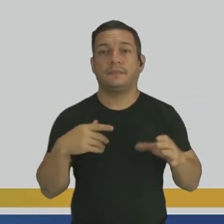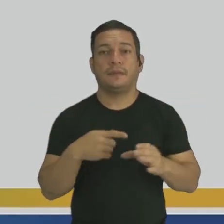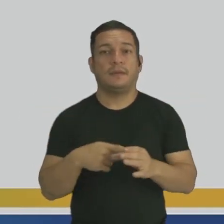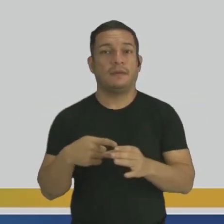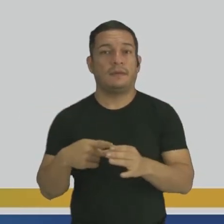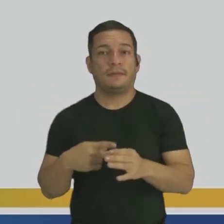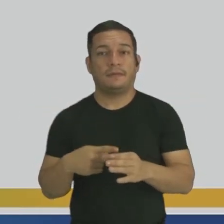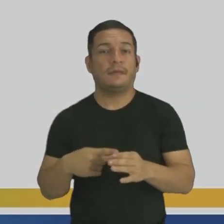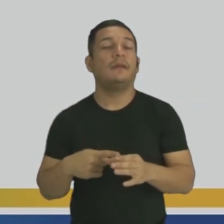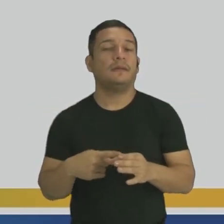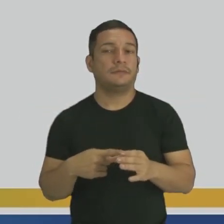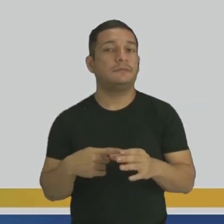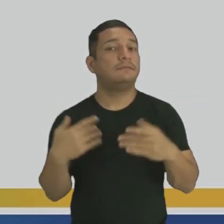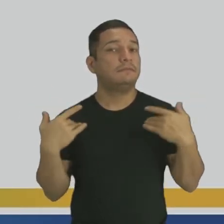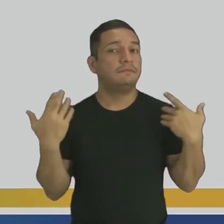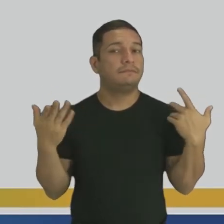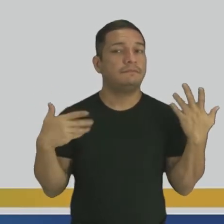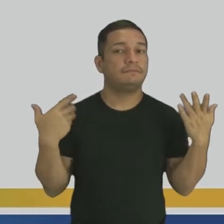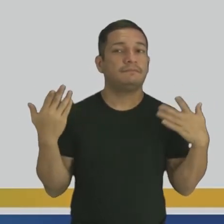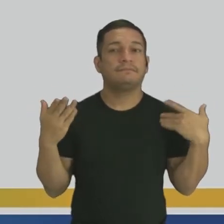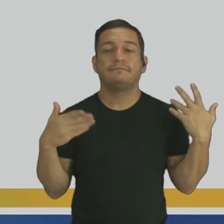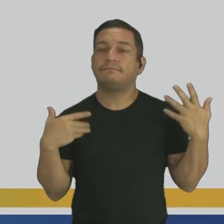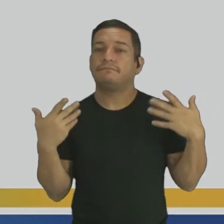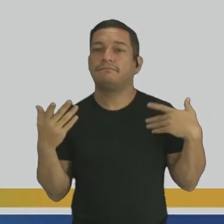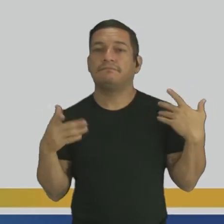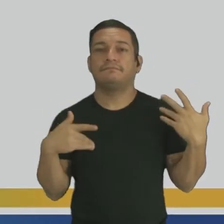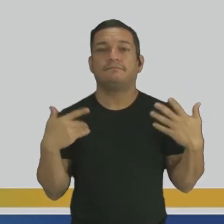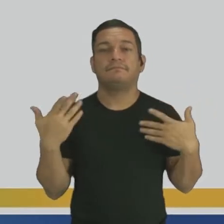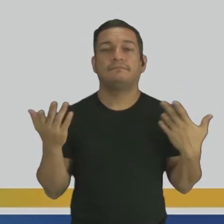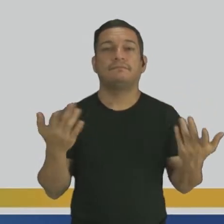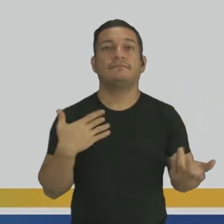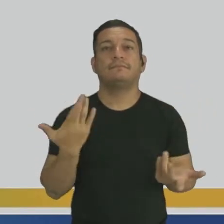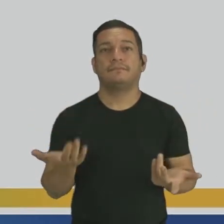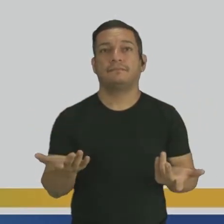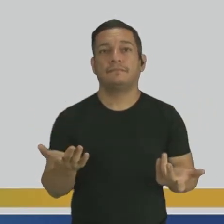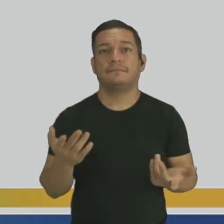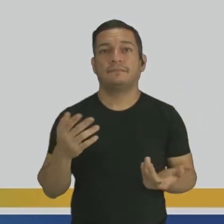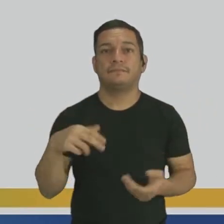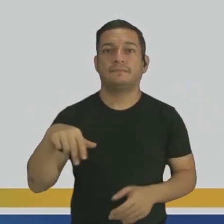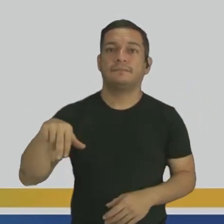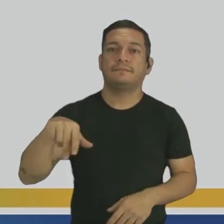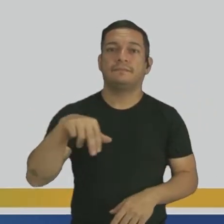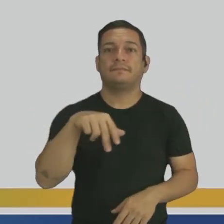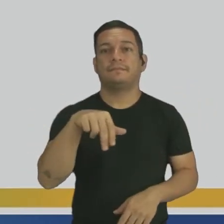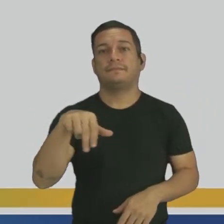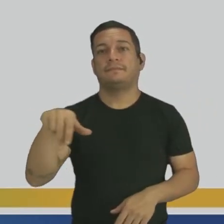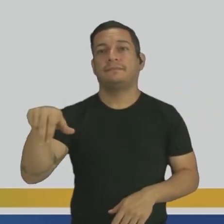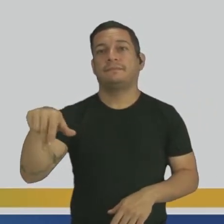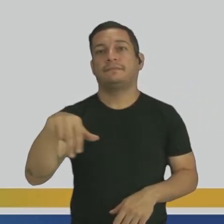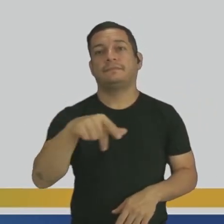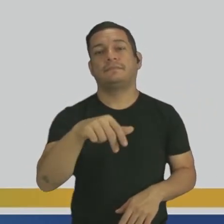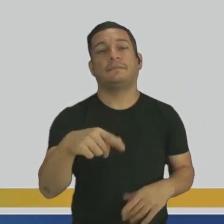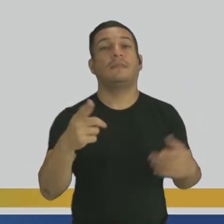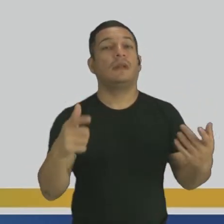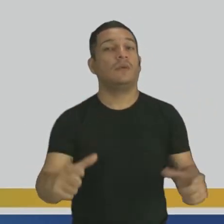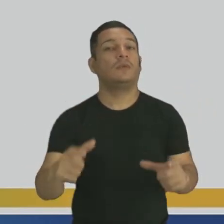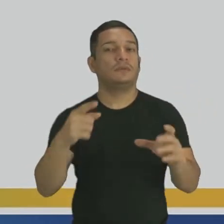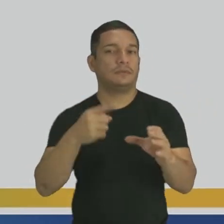Ela está passeando numa cidade. E o que ela está fazendo? Passeando. Aonde?